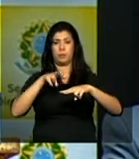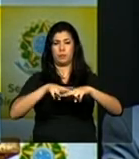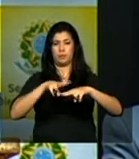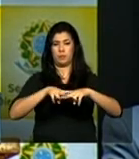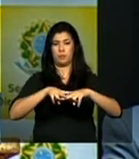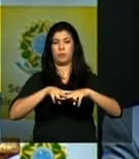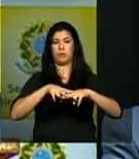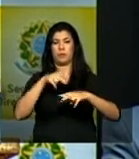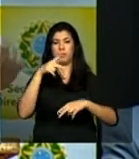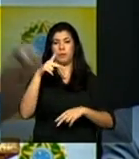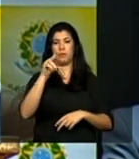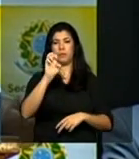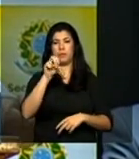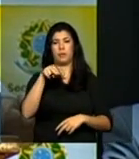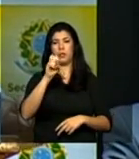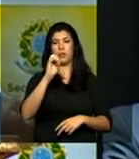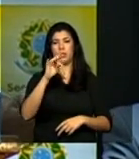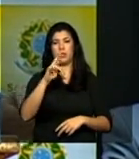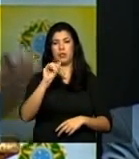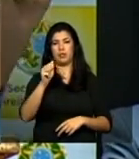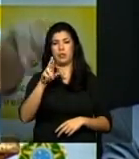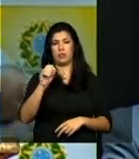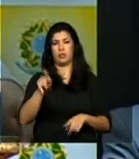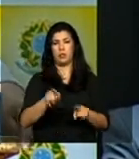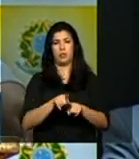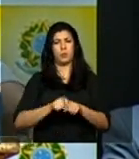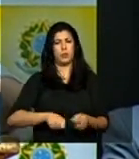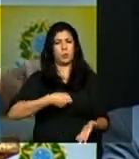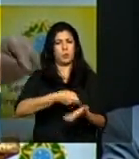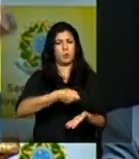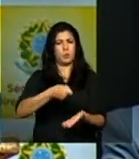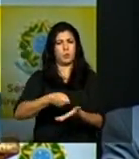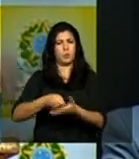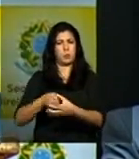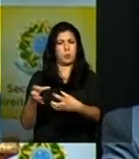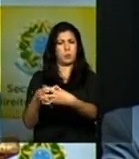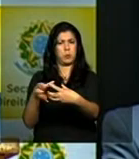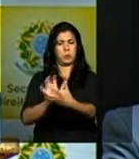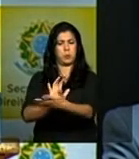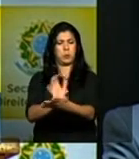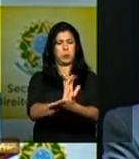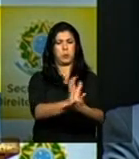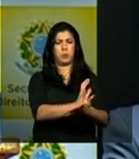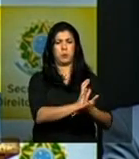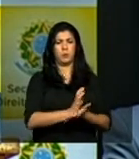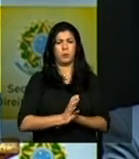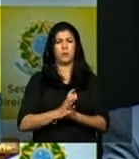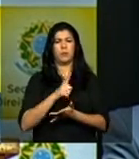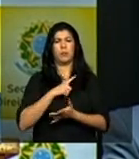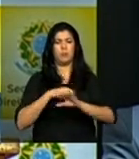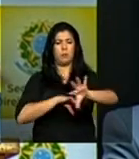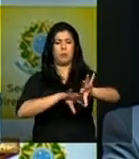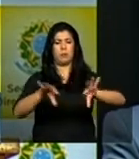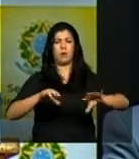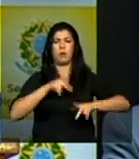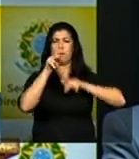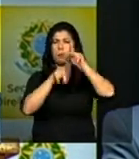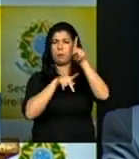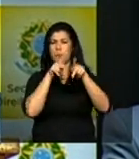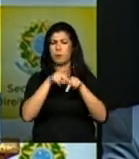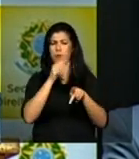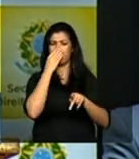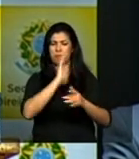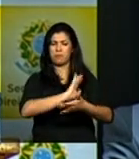como a repressão se dá junto aos grupos organizados a população de periferia a população